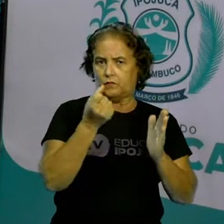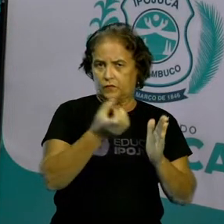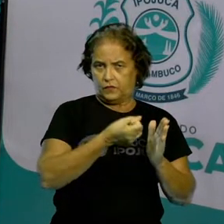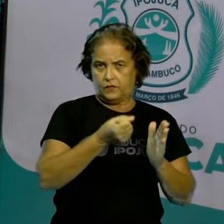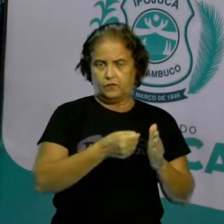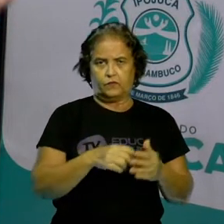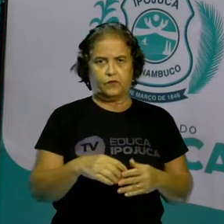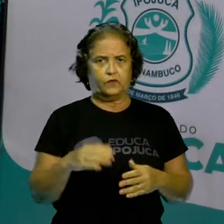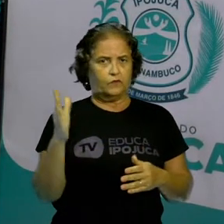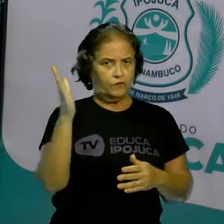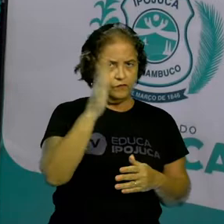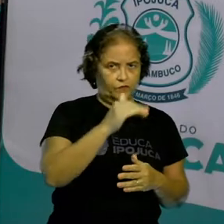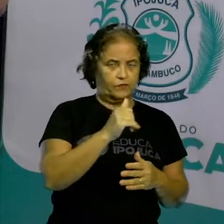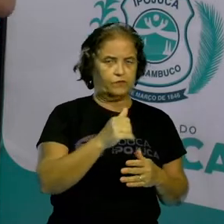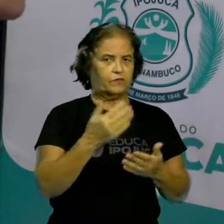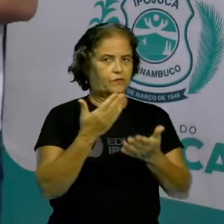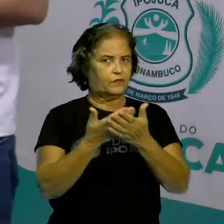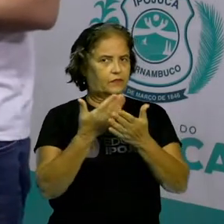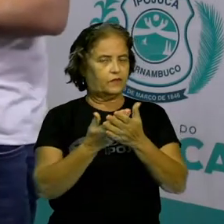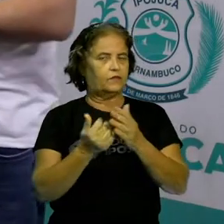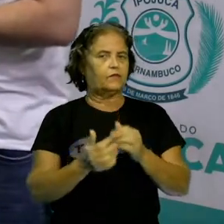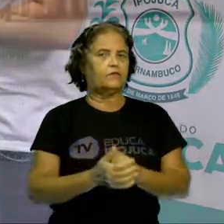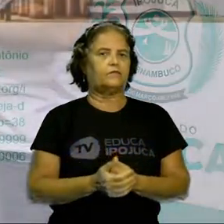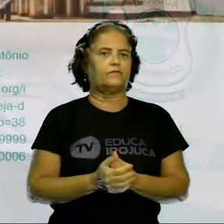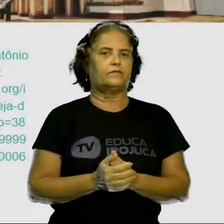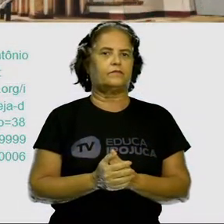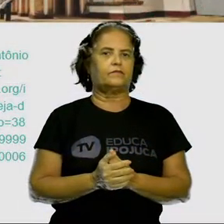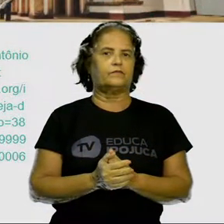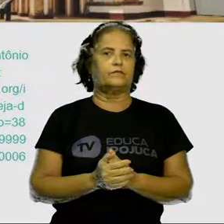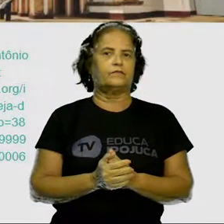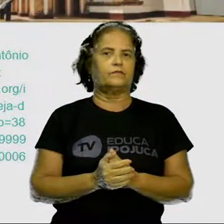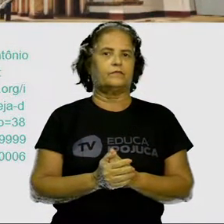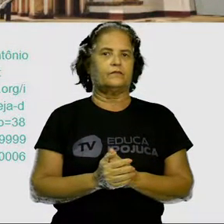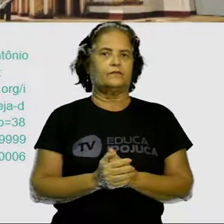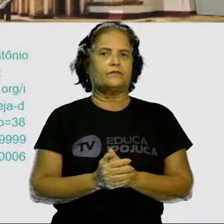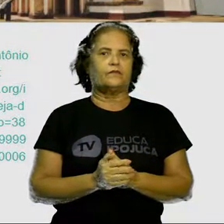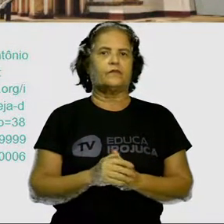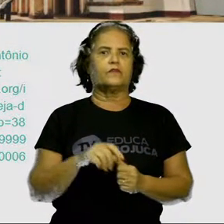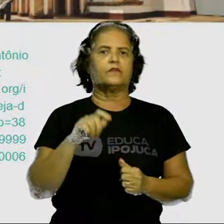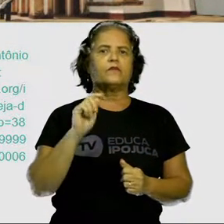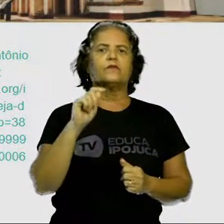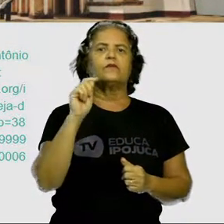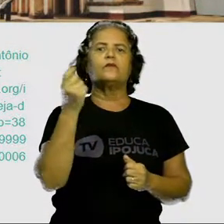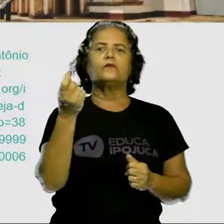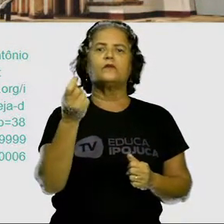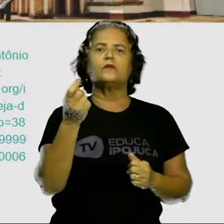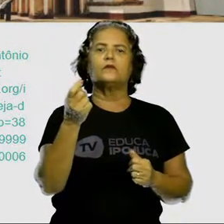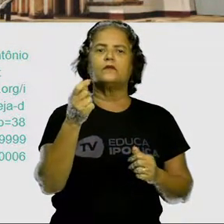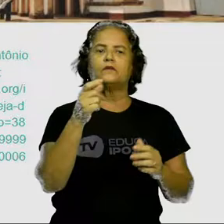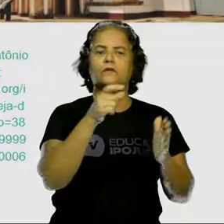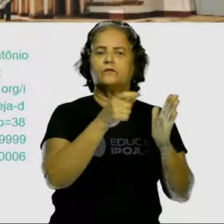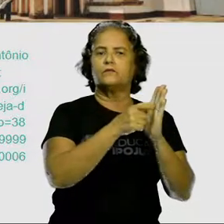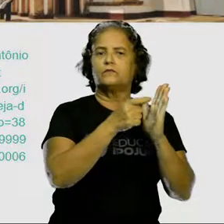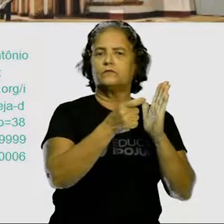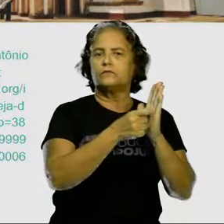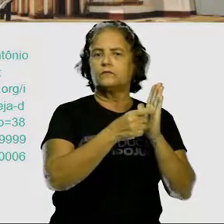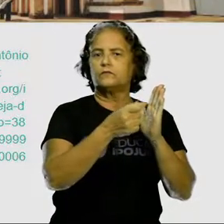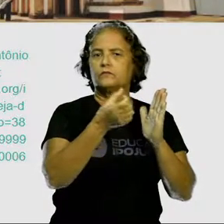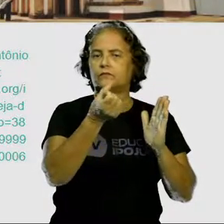Estão prontos? Vamos lá então? Vamos lá. O que é patrimônio histórico e cultural?